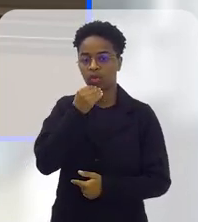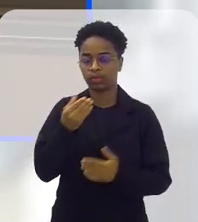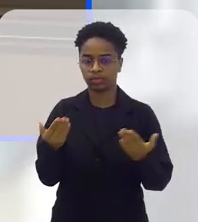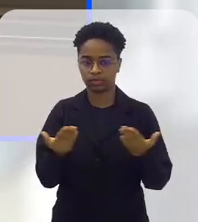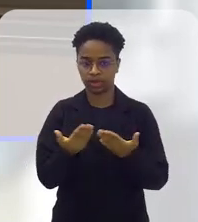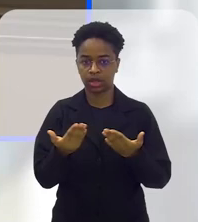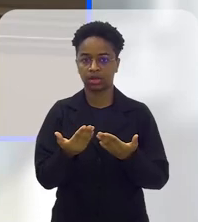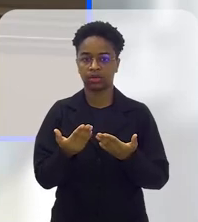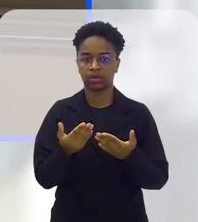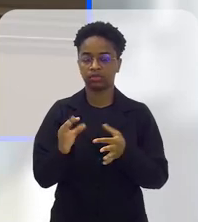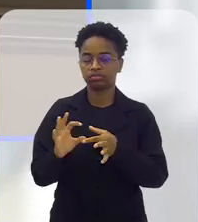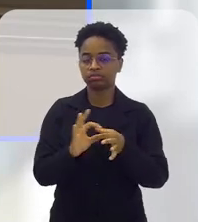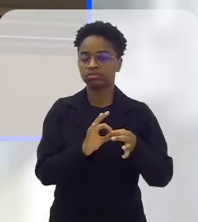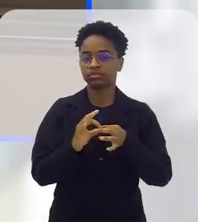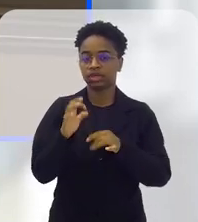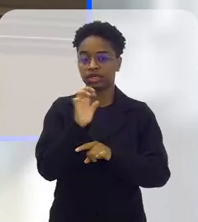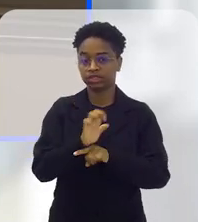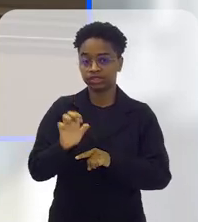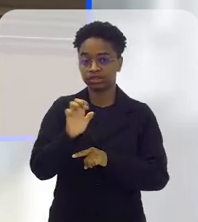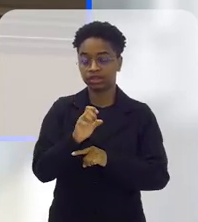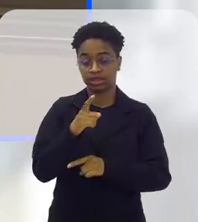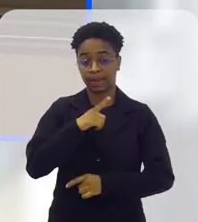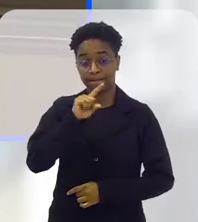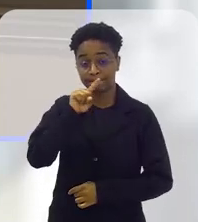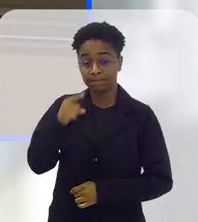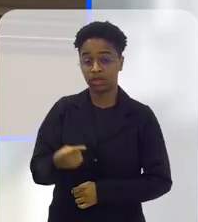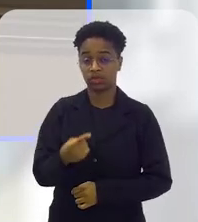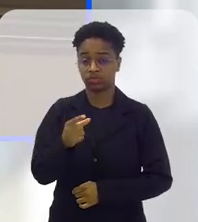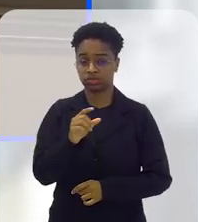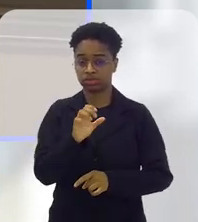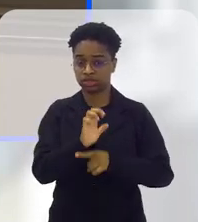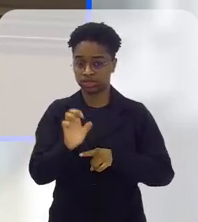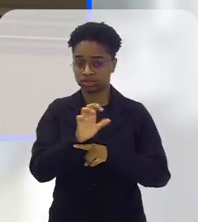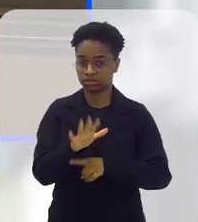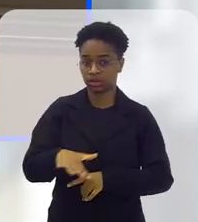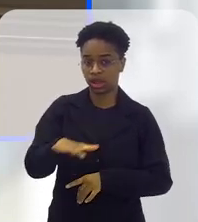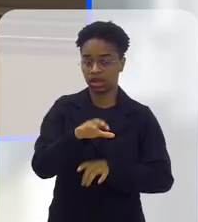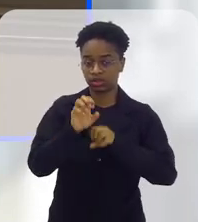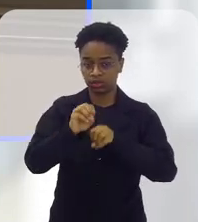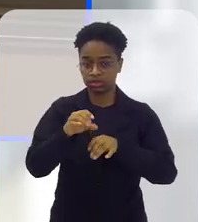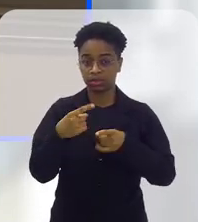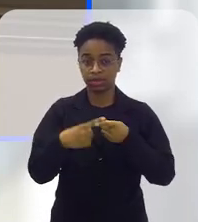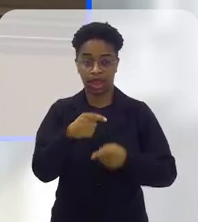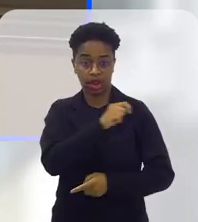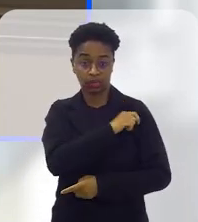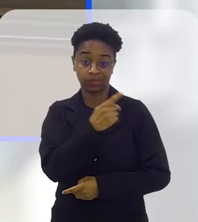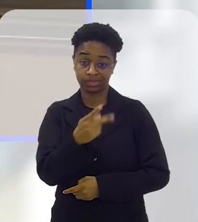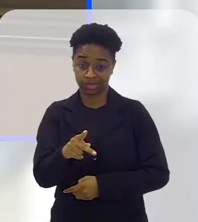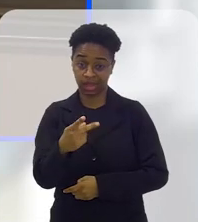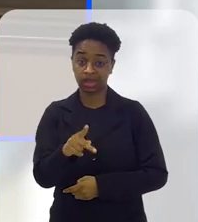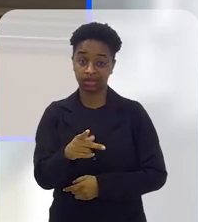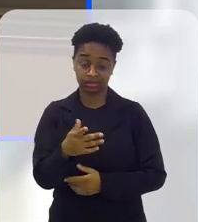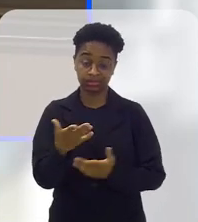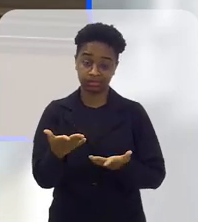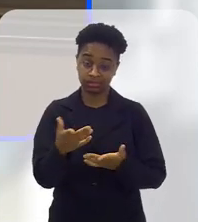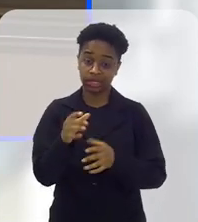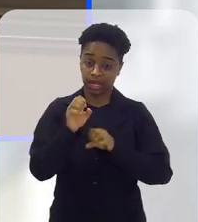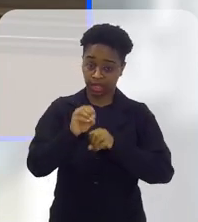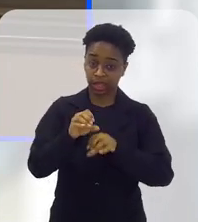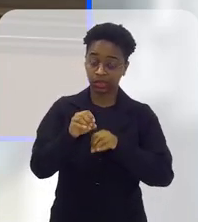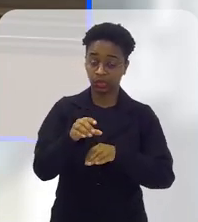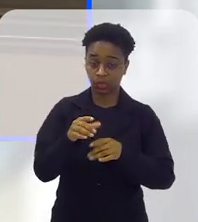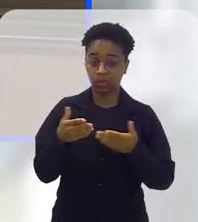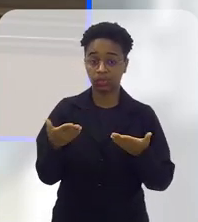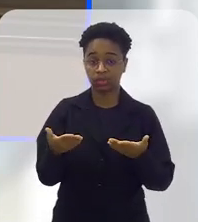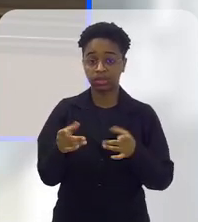oportunidade de mil estagiários que nós vamos ter na educação, que são alunos dela mesmo, né? Que